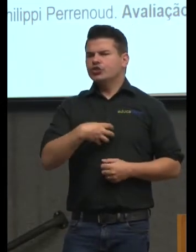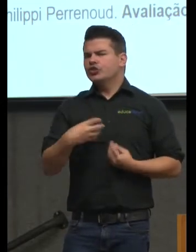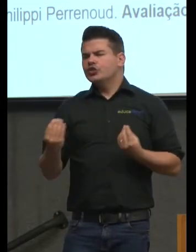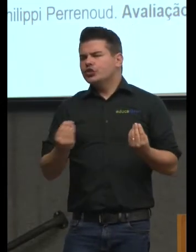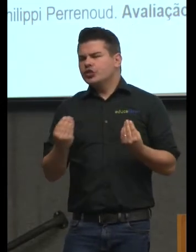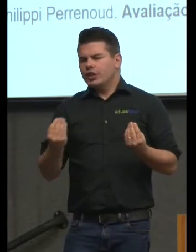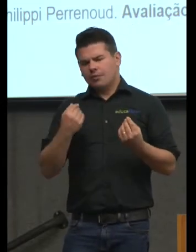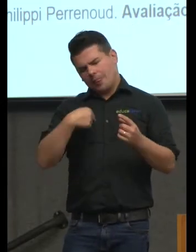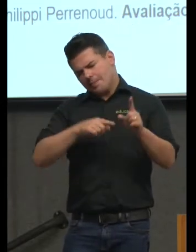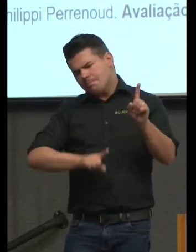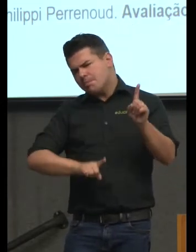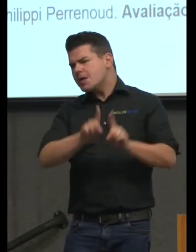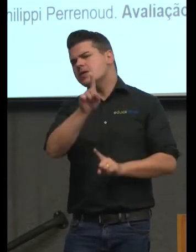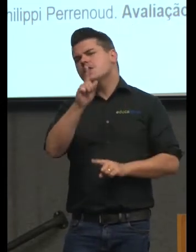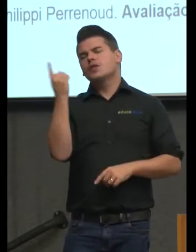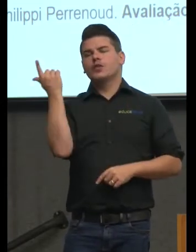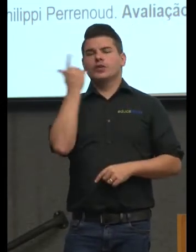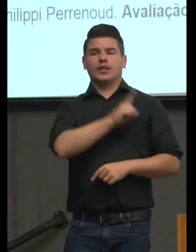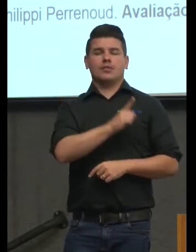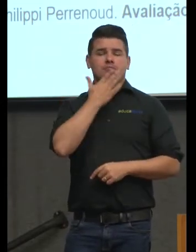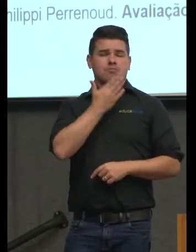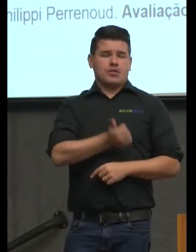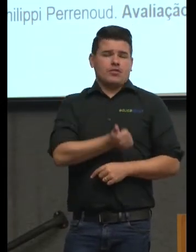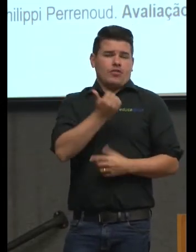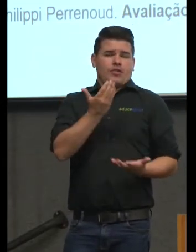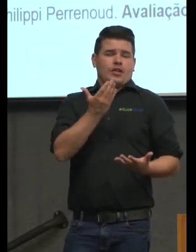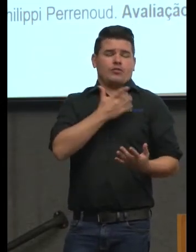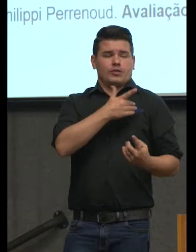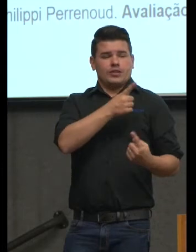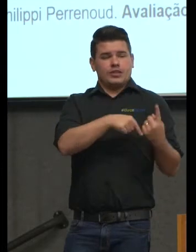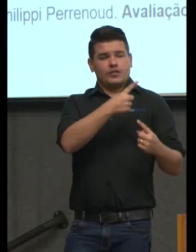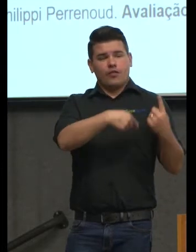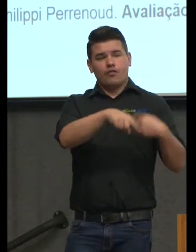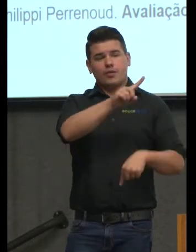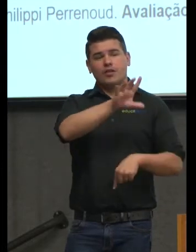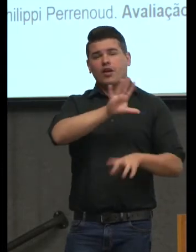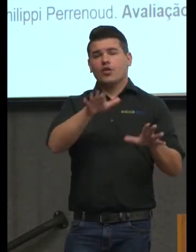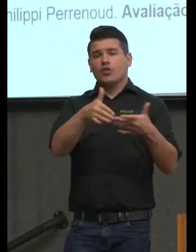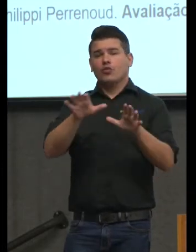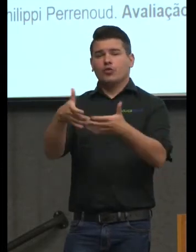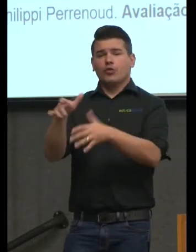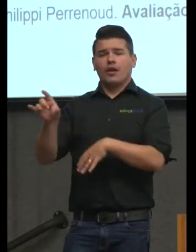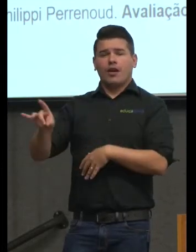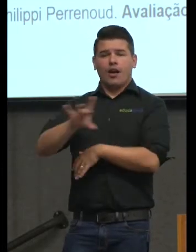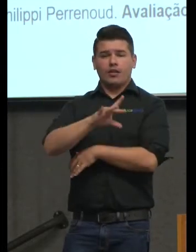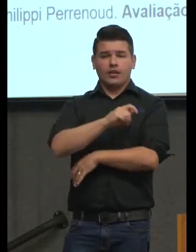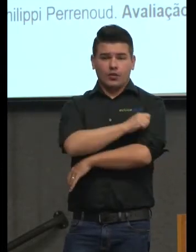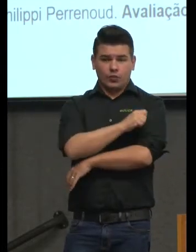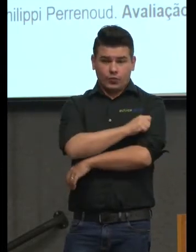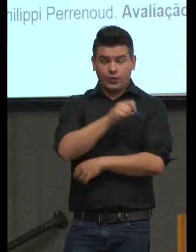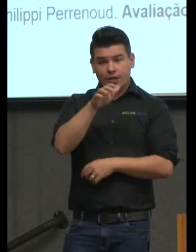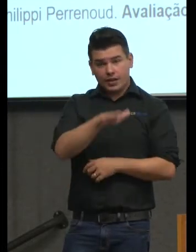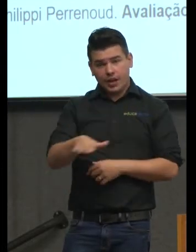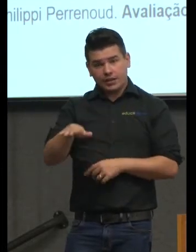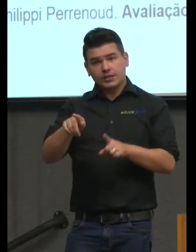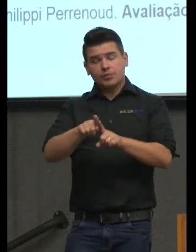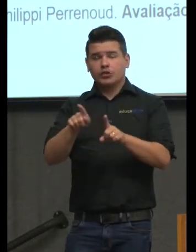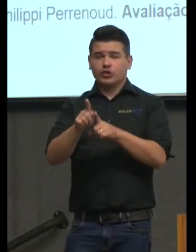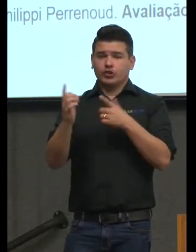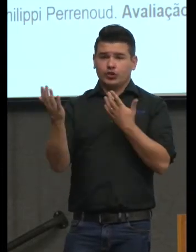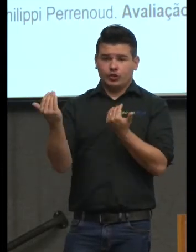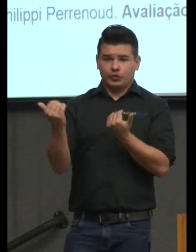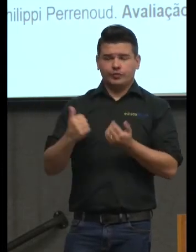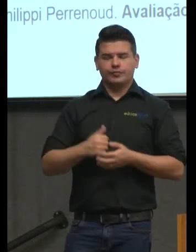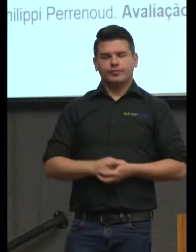alavancar está certo o desenvolvimento dos nossos alunos das crianças e dos jovens a ideia de